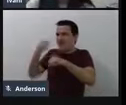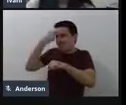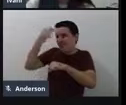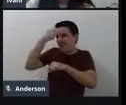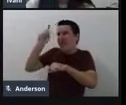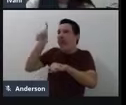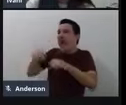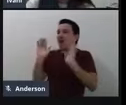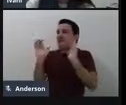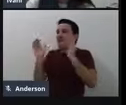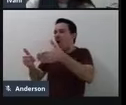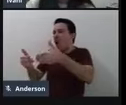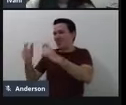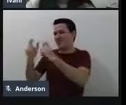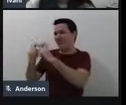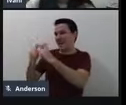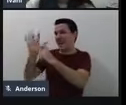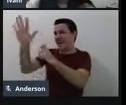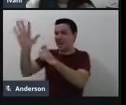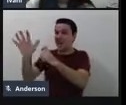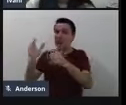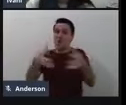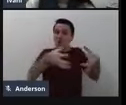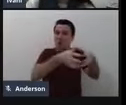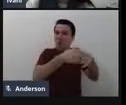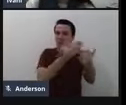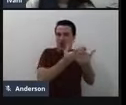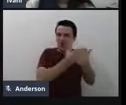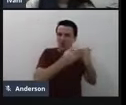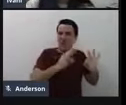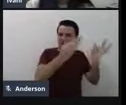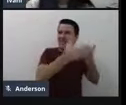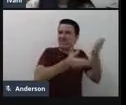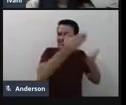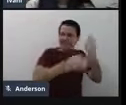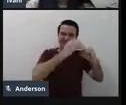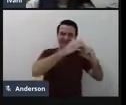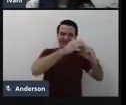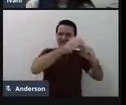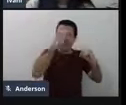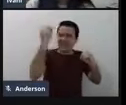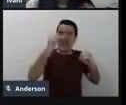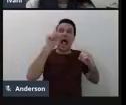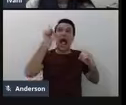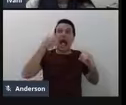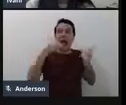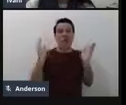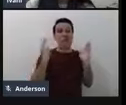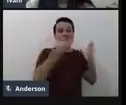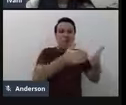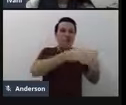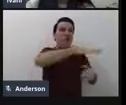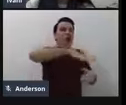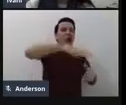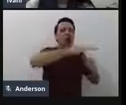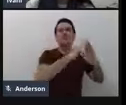GPATA, já vem uma visão mais, ai, na escola, né, esse contexto escolar, como que tu